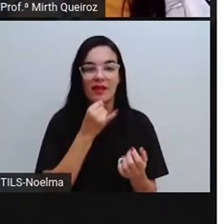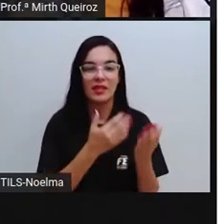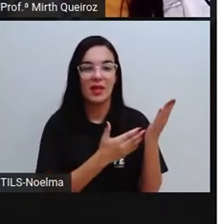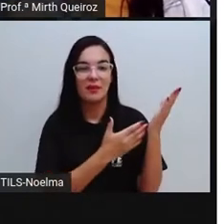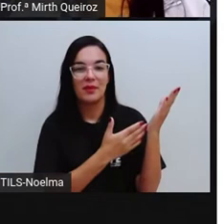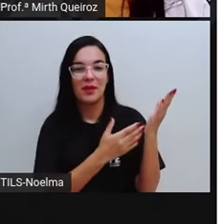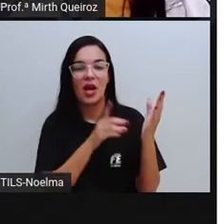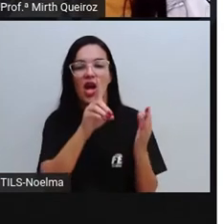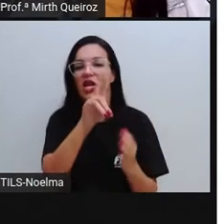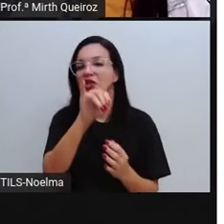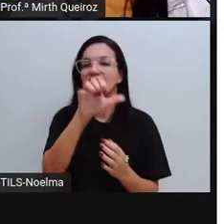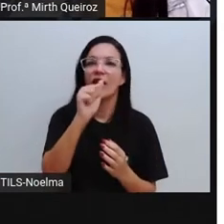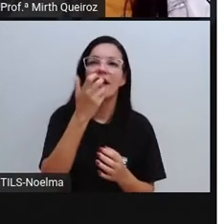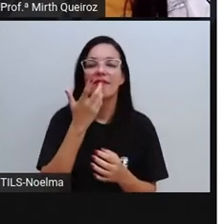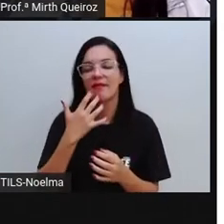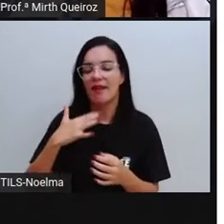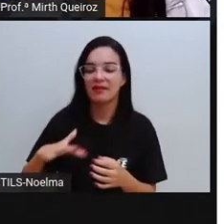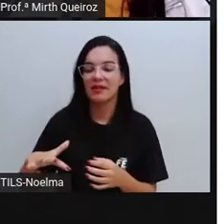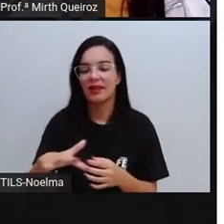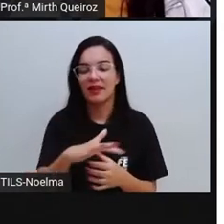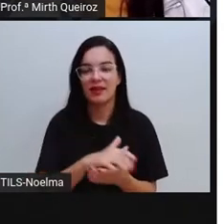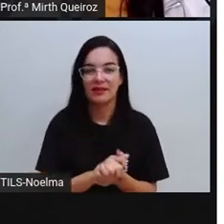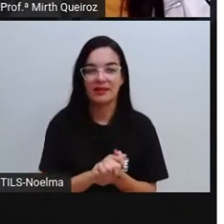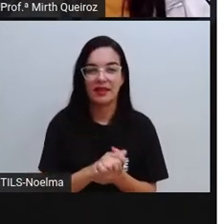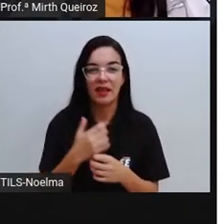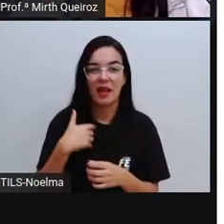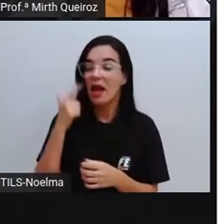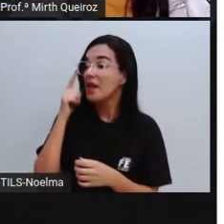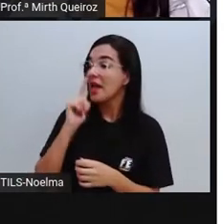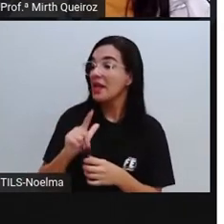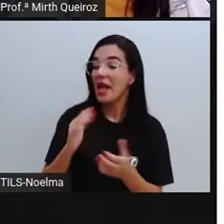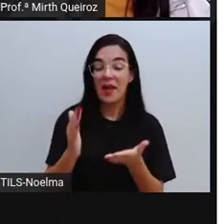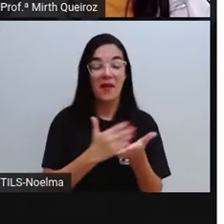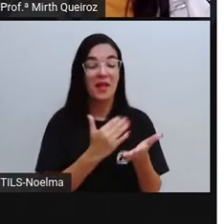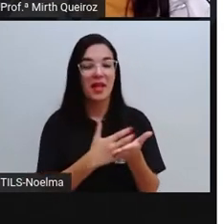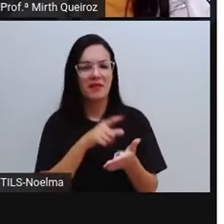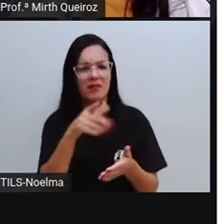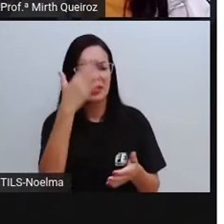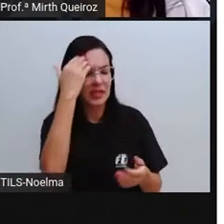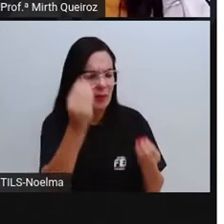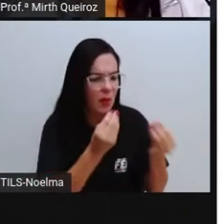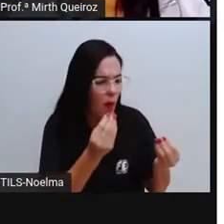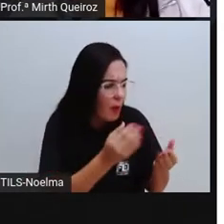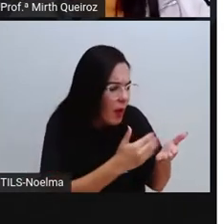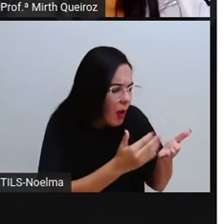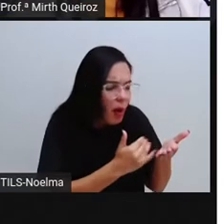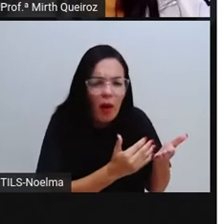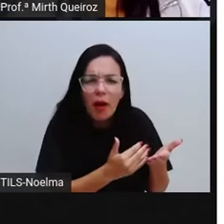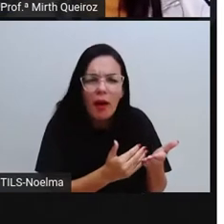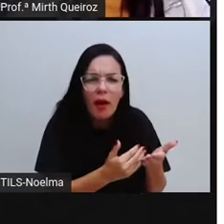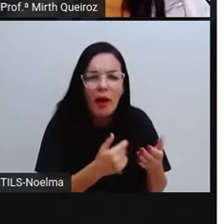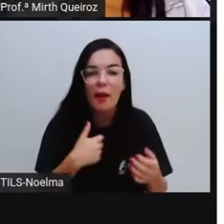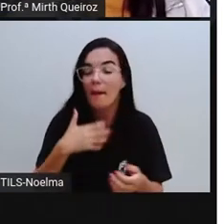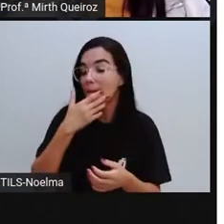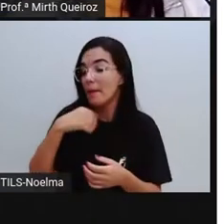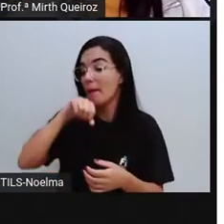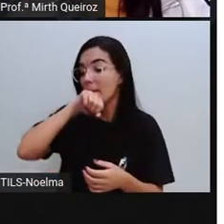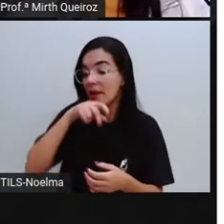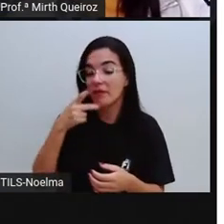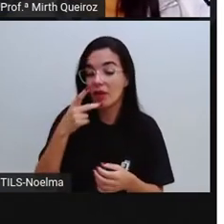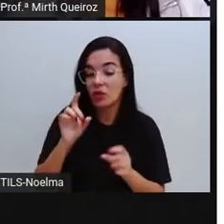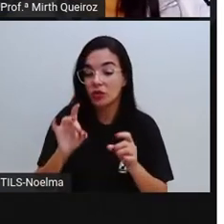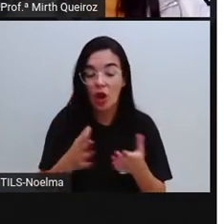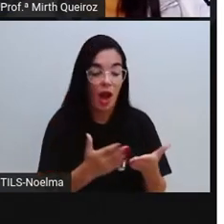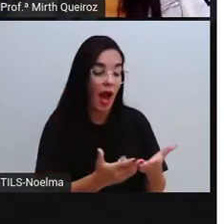Crianças. Ganhei um livro. E você sabe como funciona esse negócio? Meu pai disse que é só